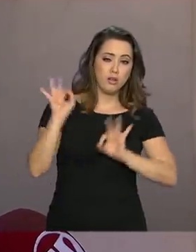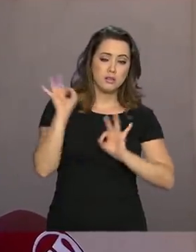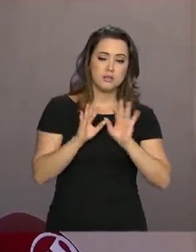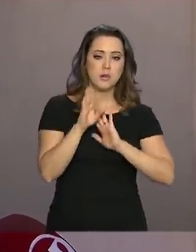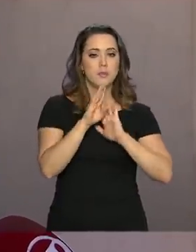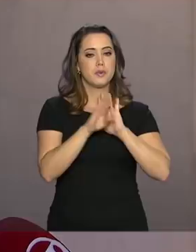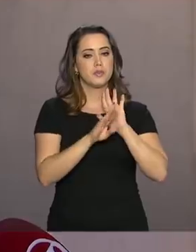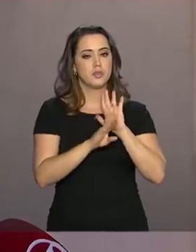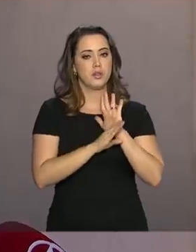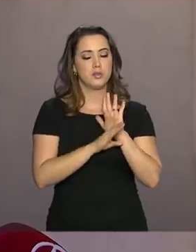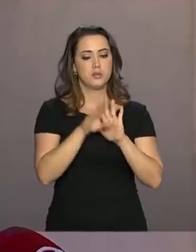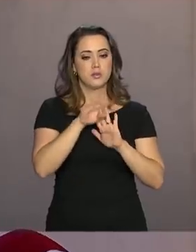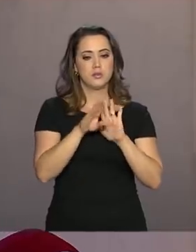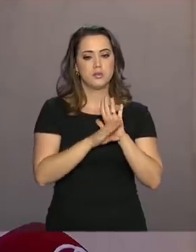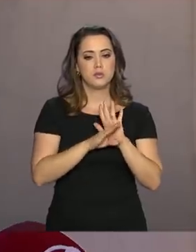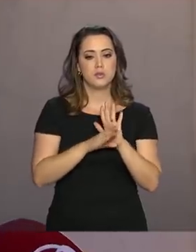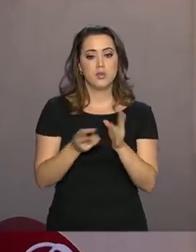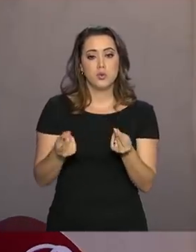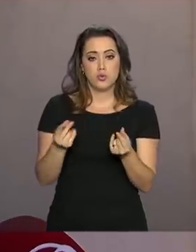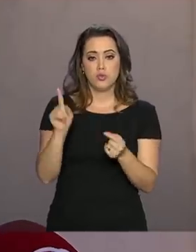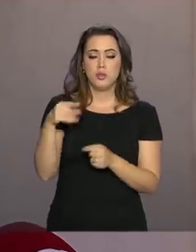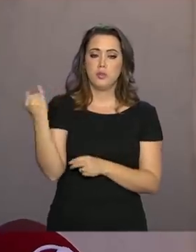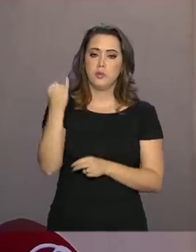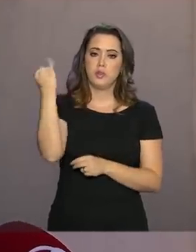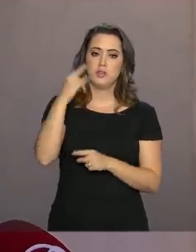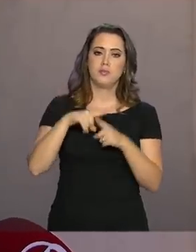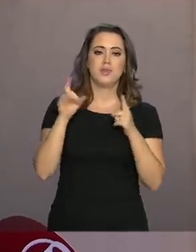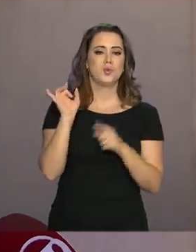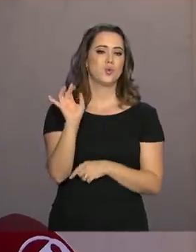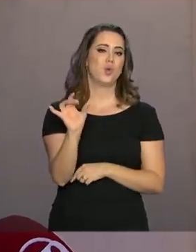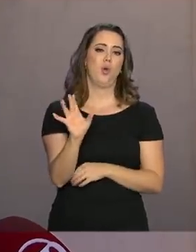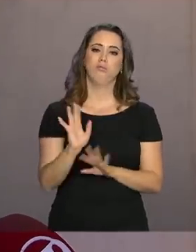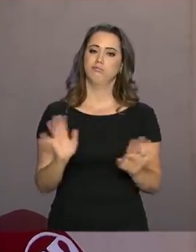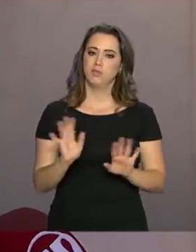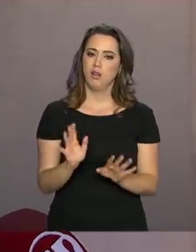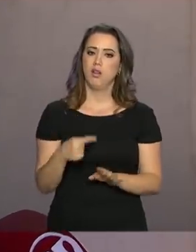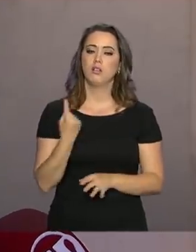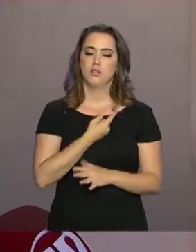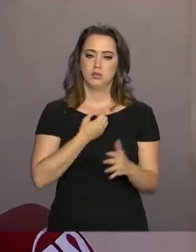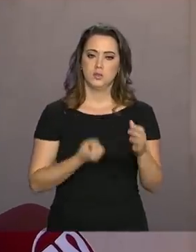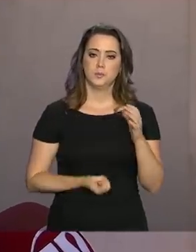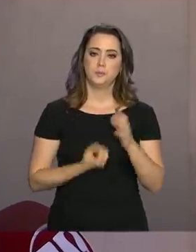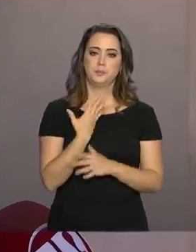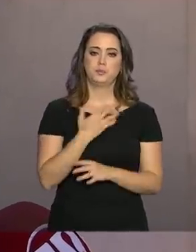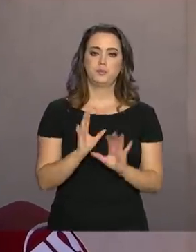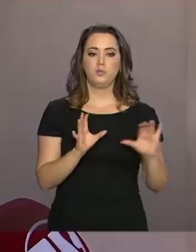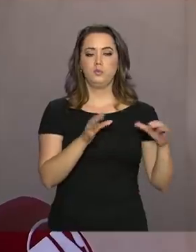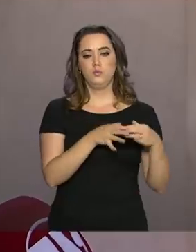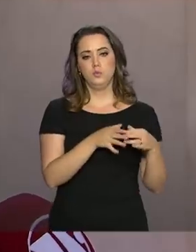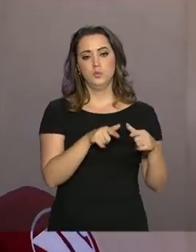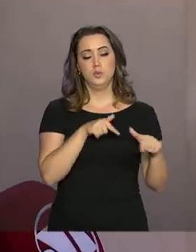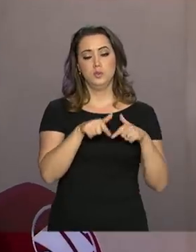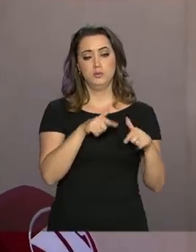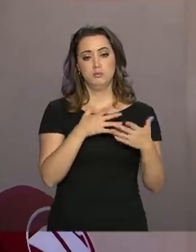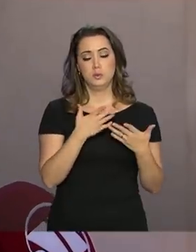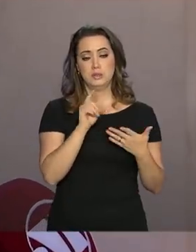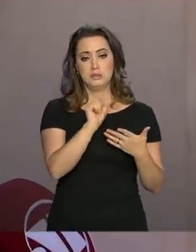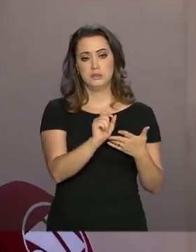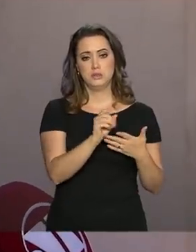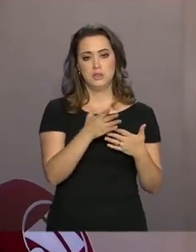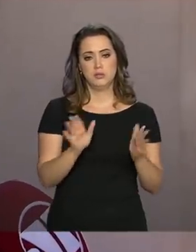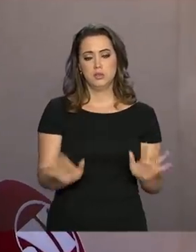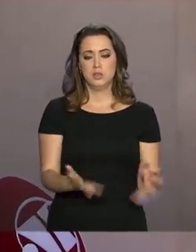projetos, o recurso financeiro é fundamental, mas não basta. Então, a gente vai criar grupos no sentido de